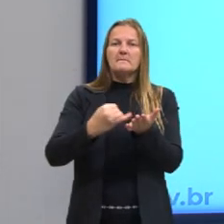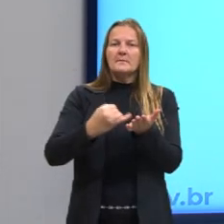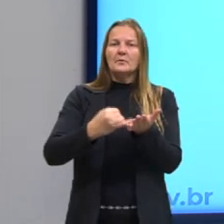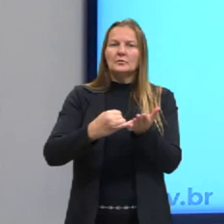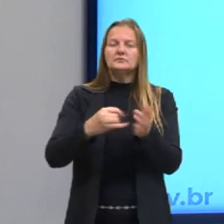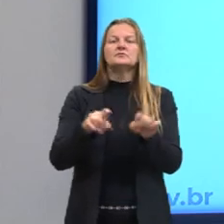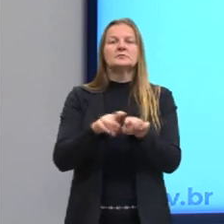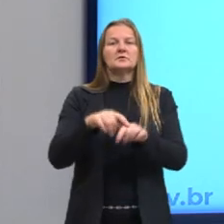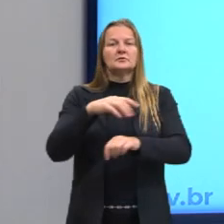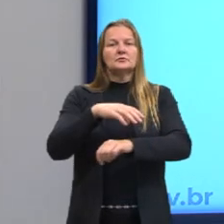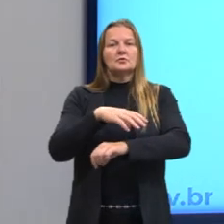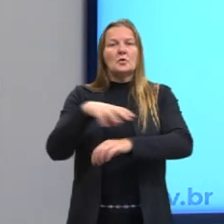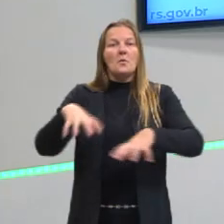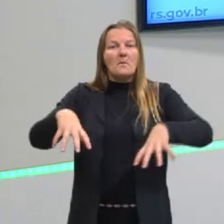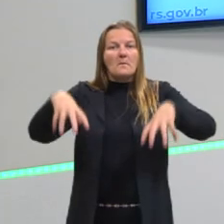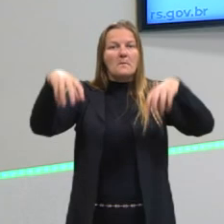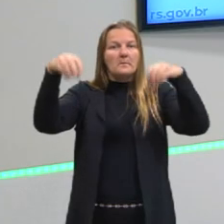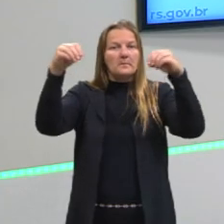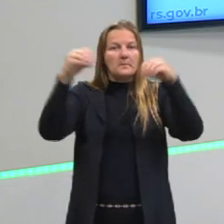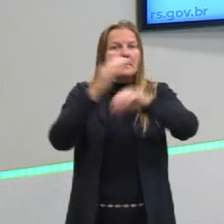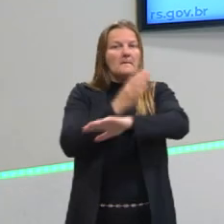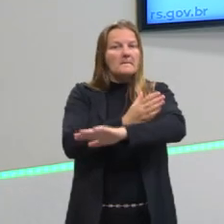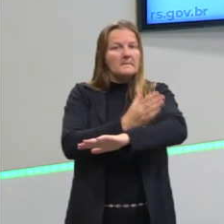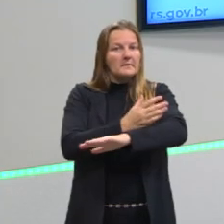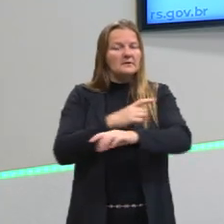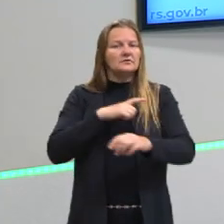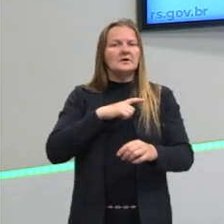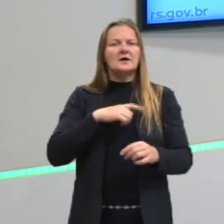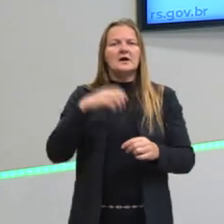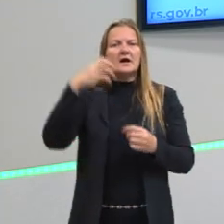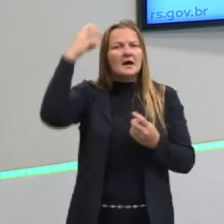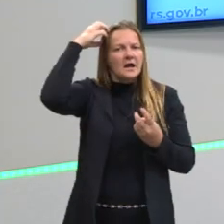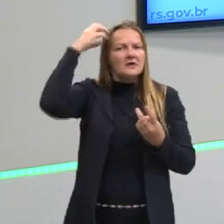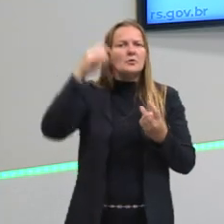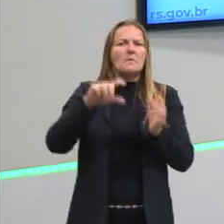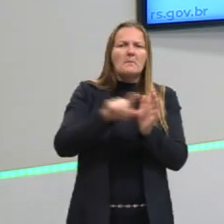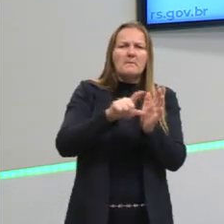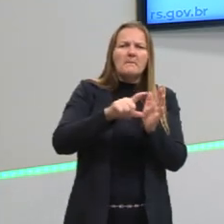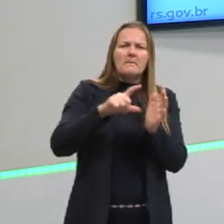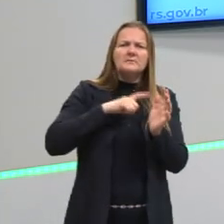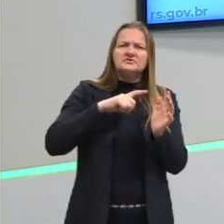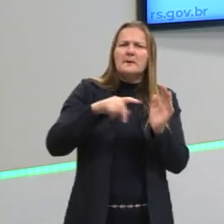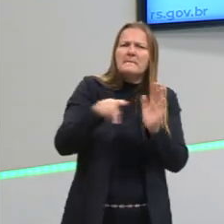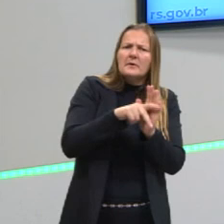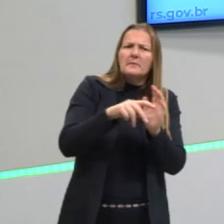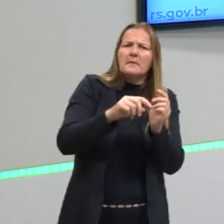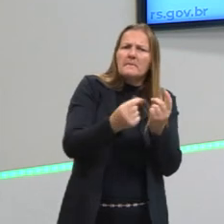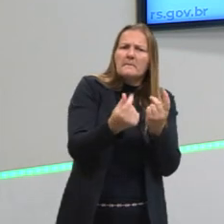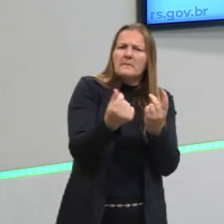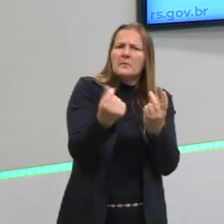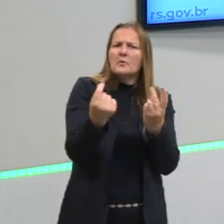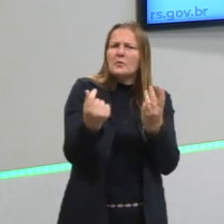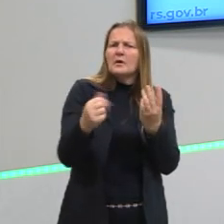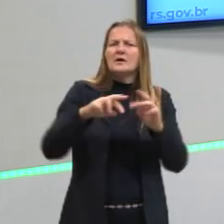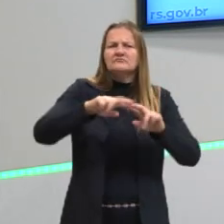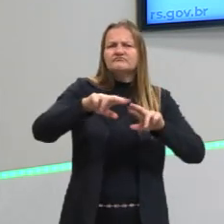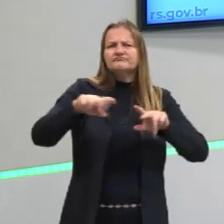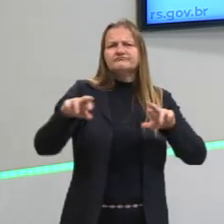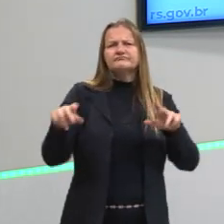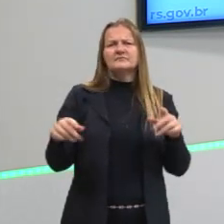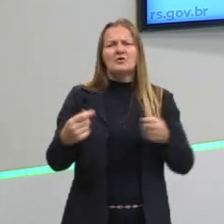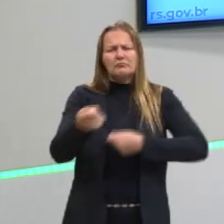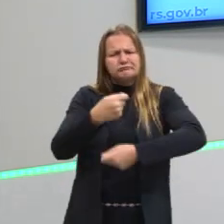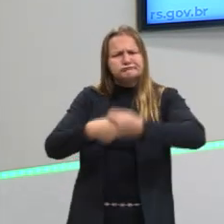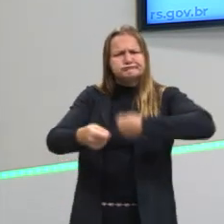No período medieval, cada reino tinha a sua própria moeda, então. Imagina o inferno que era para fazer comércio, né, para conseguir